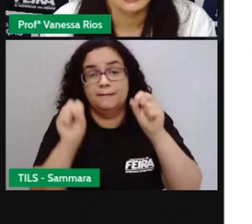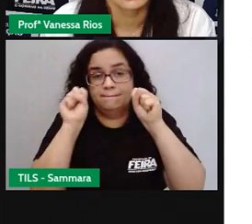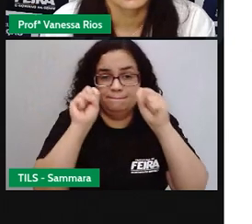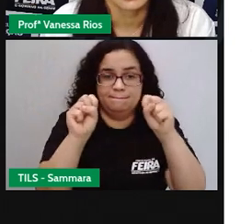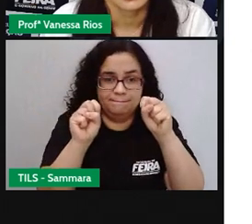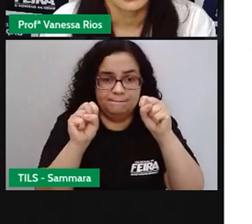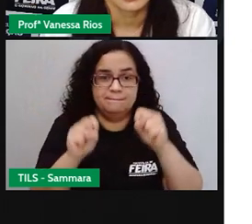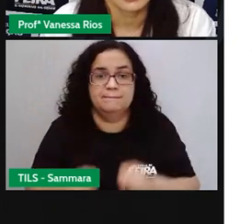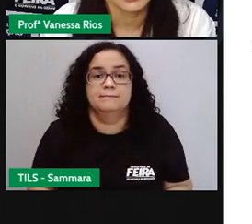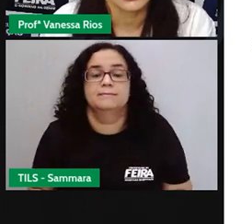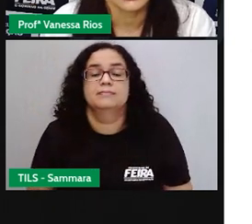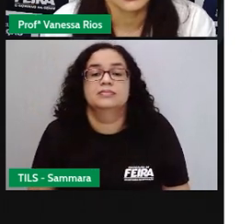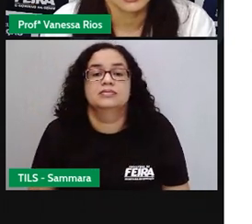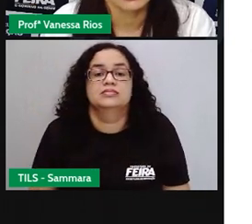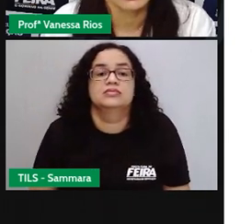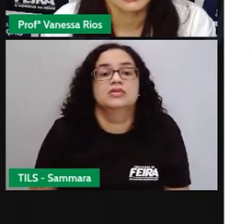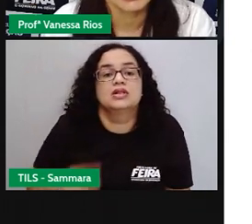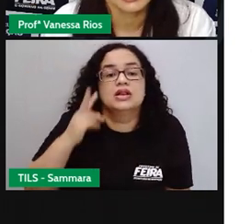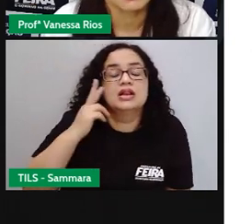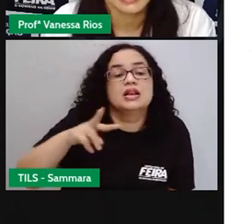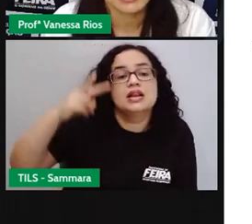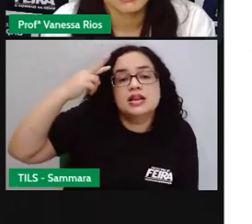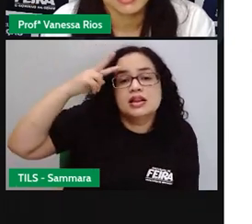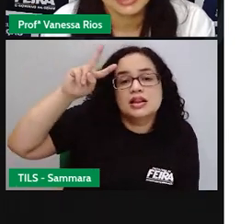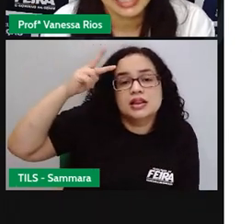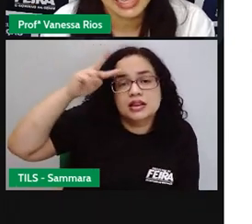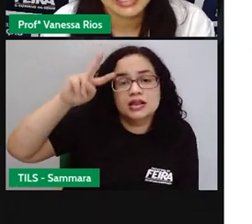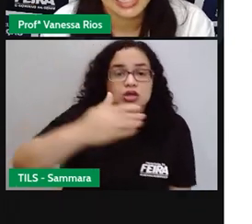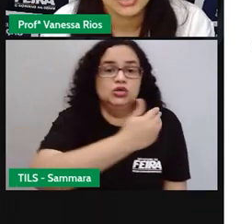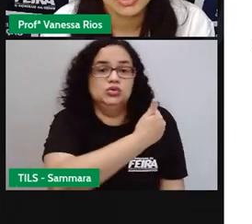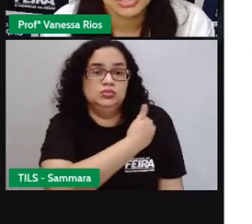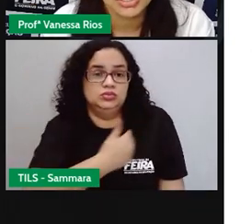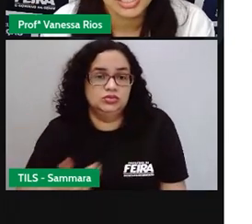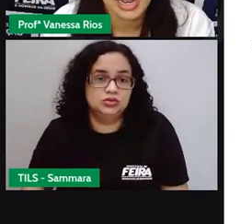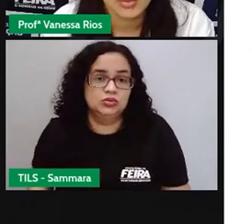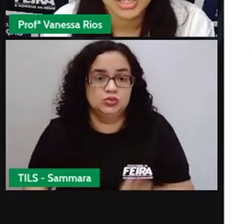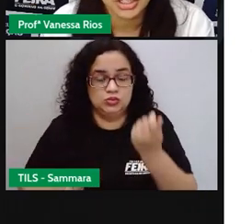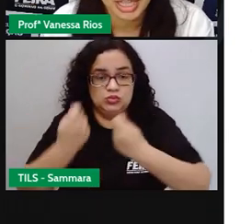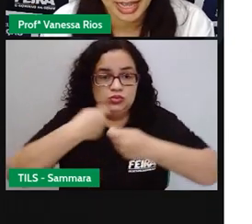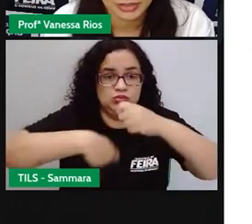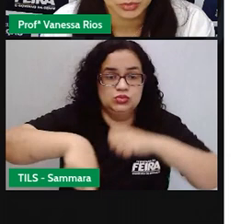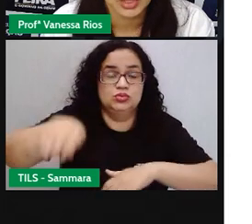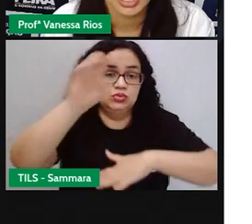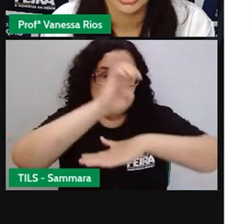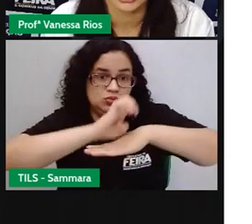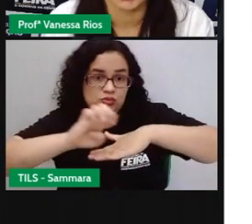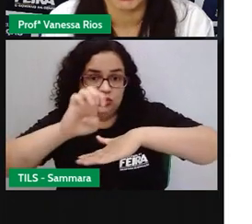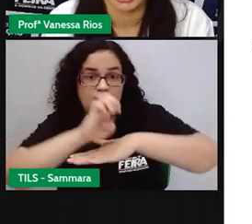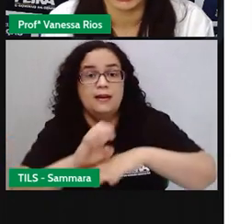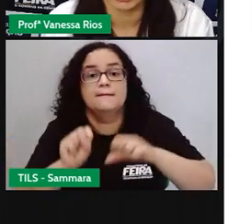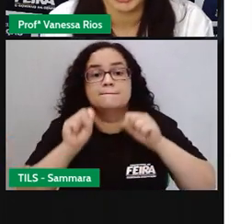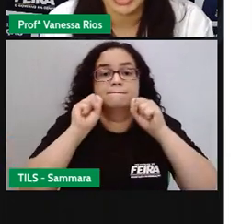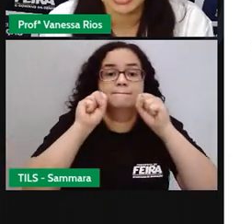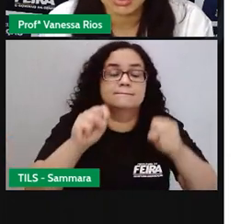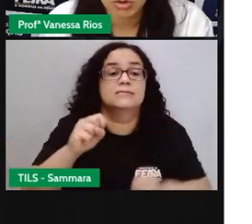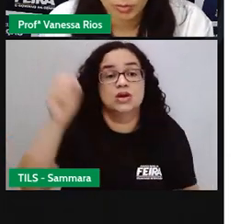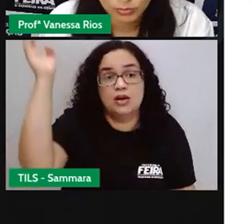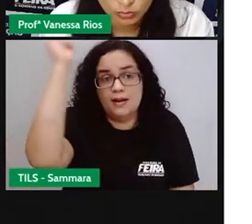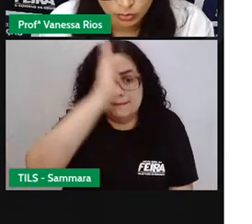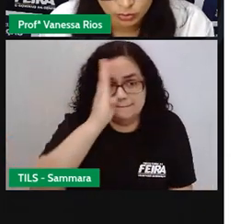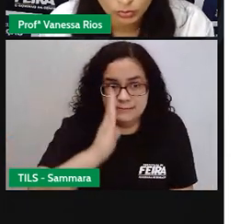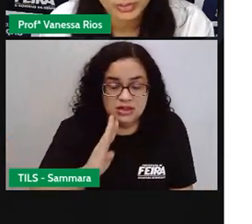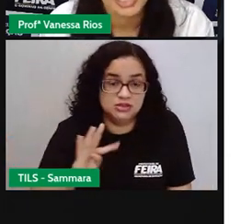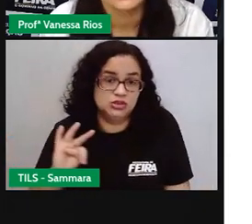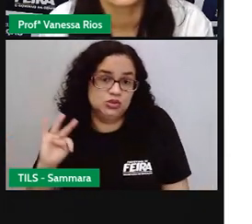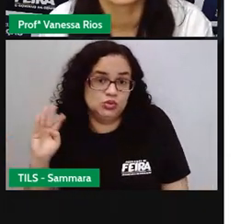poder, a gente logo lembra que para governar e administrar um Estado, aí a gente está falando do Brasil